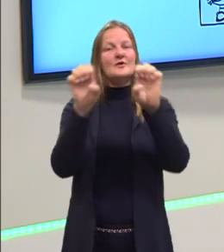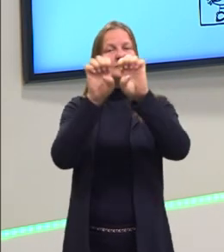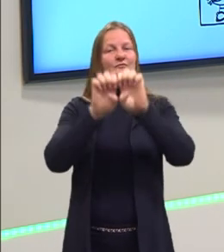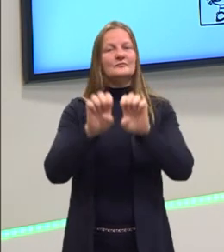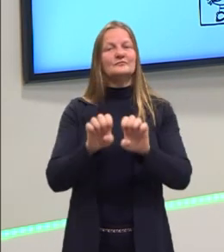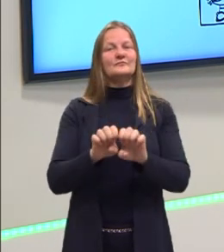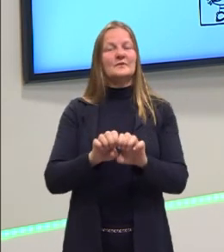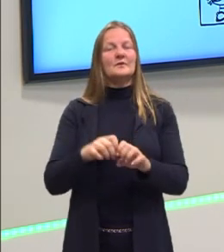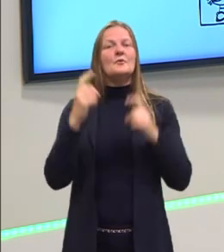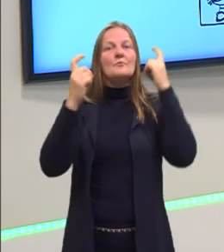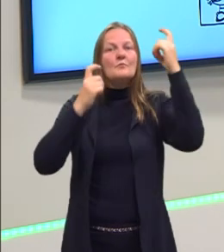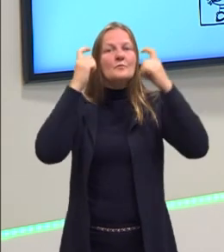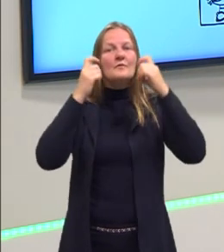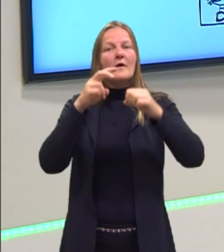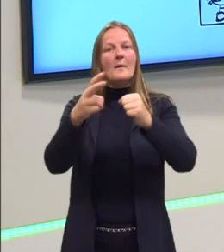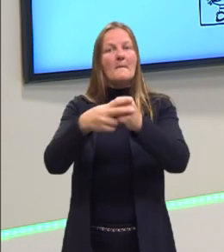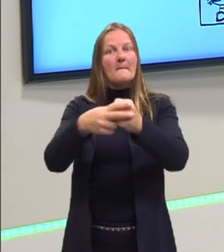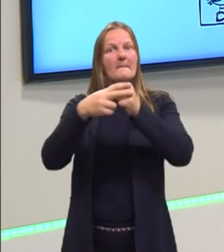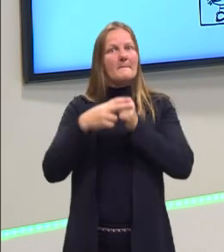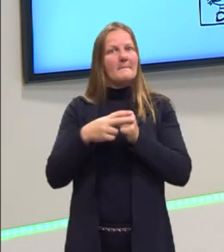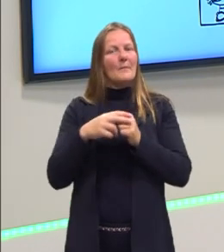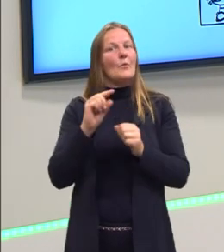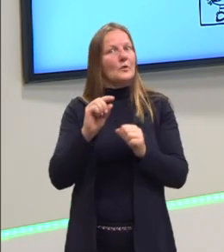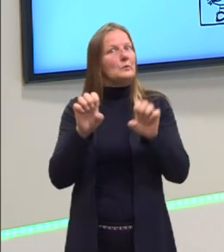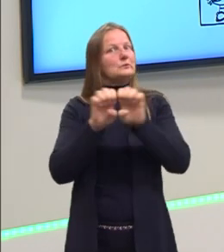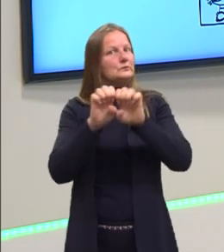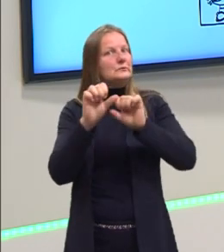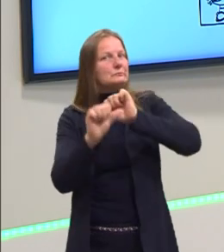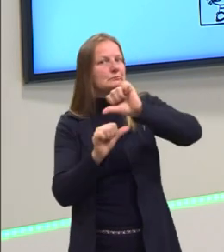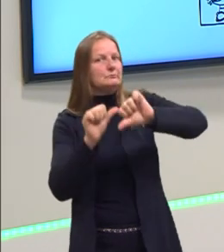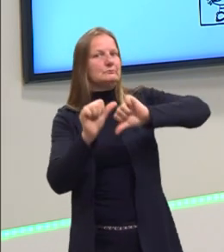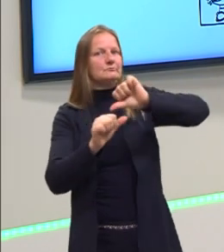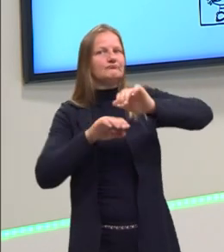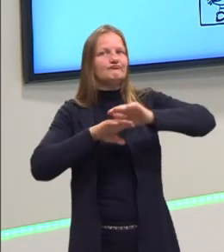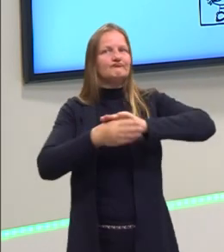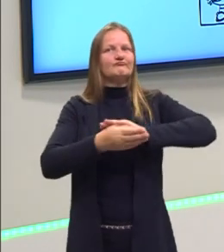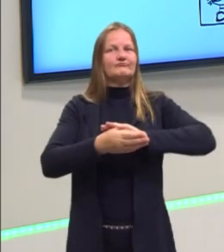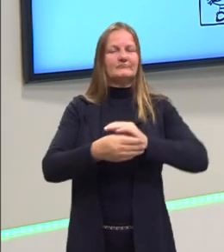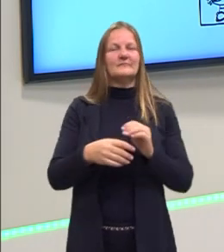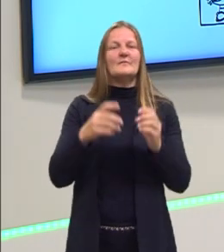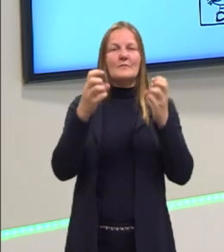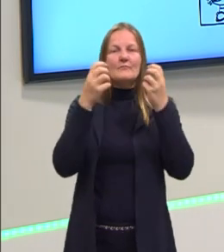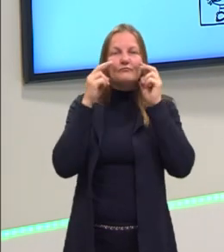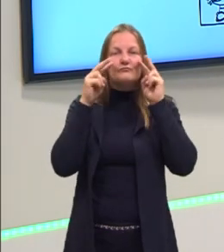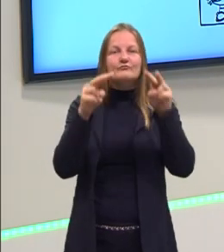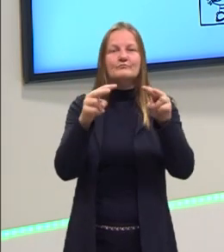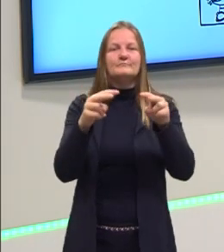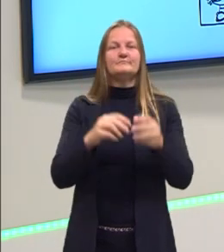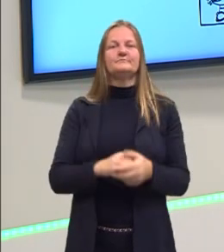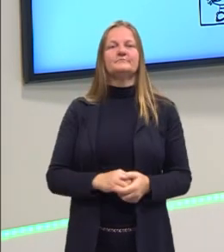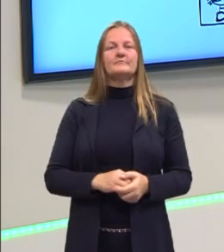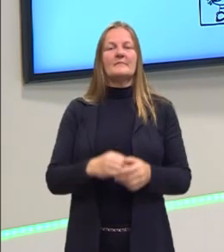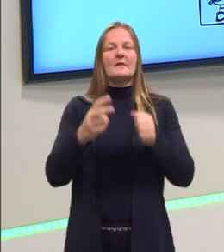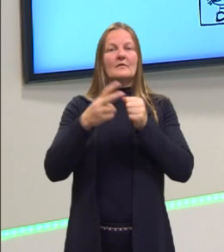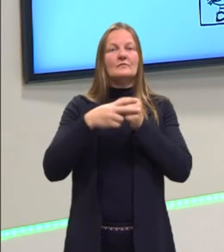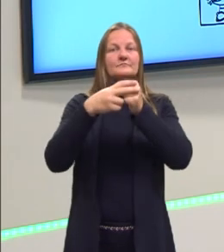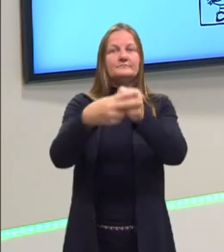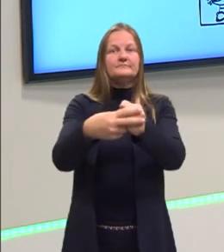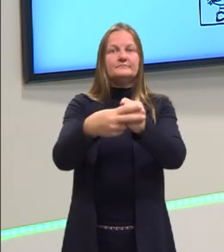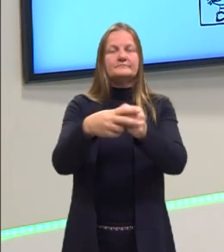que mais nos preocupa um pouquinho é a voz passiva, porque a estrutura se modifica. Mas vamos dar uma olhadinha. A voz ativa, então.